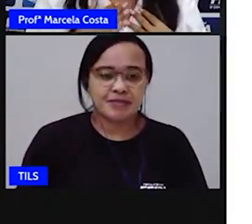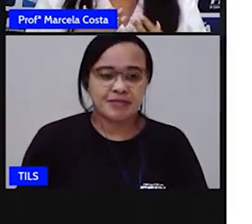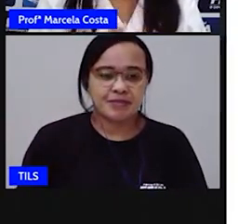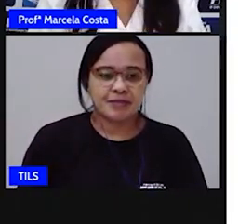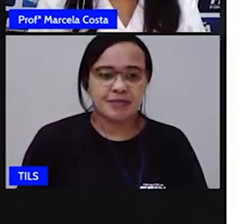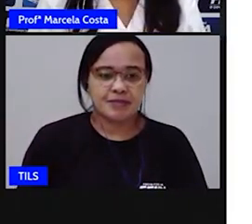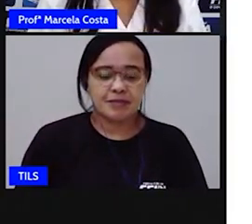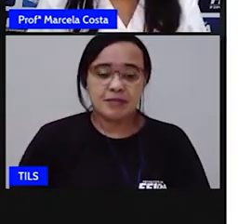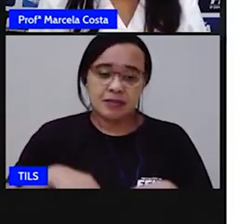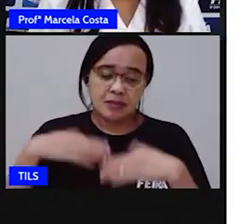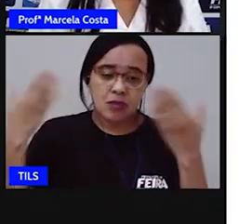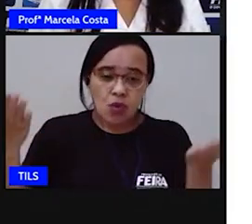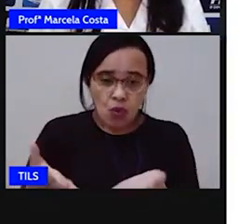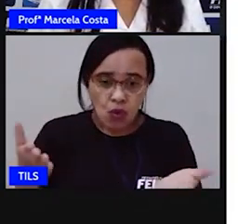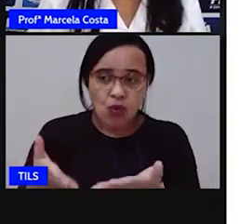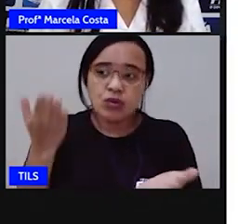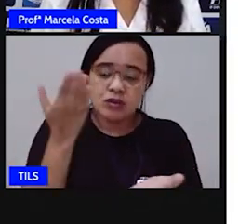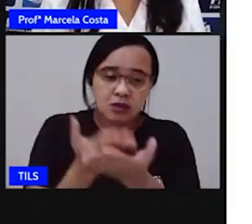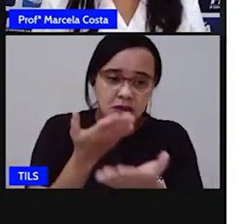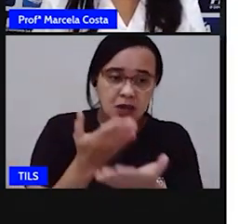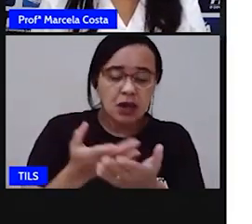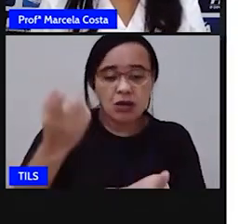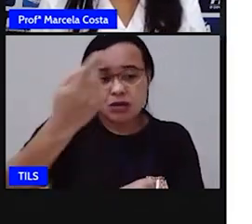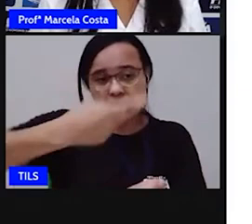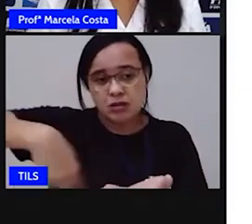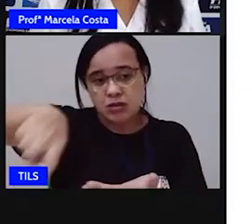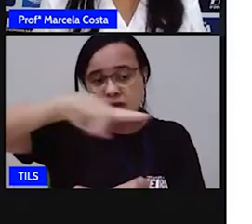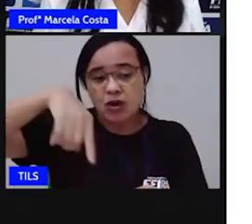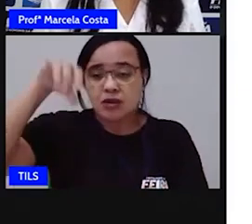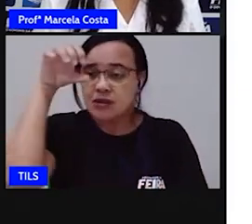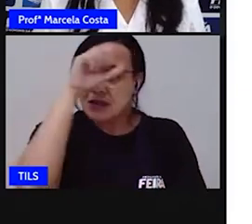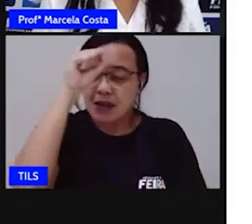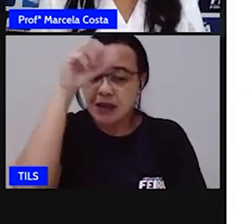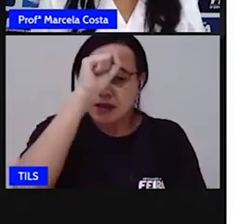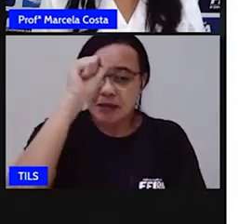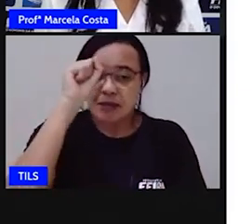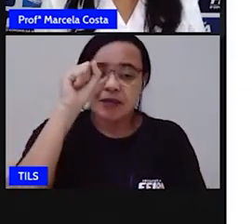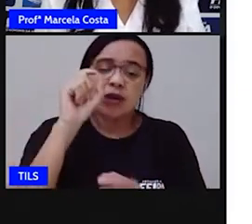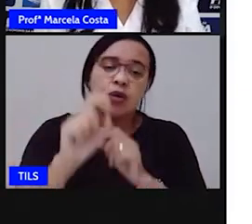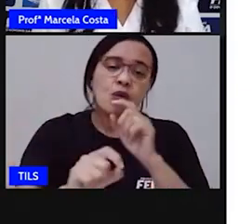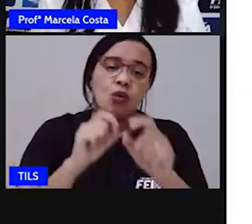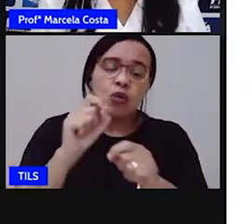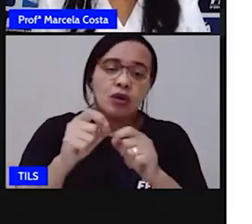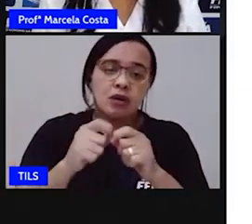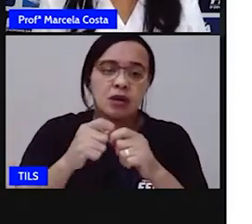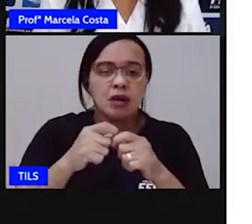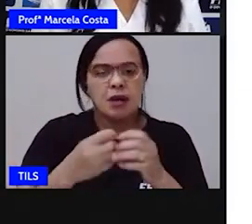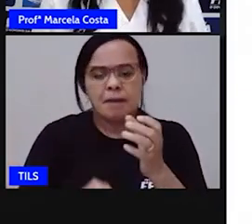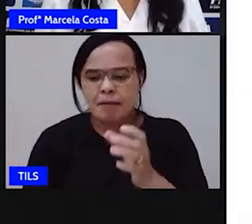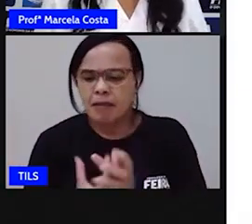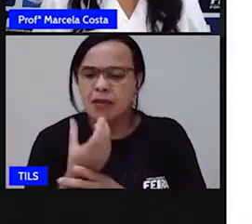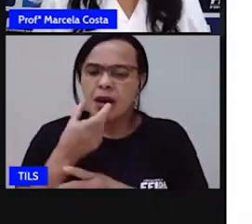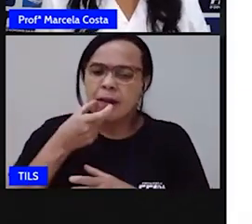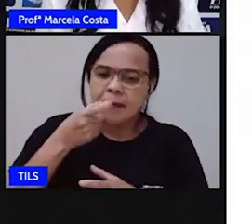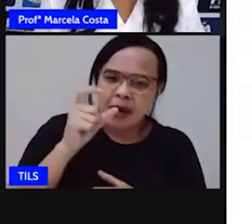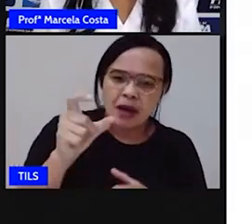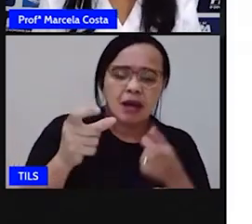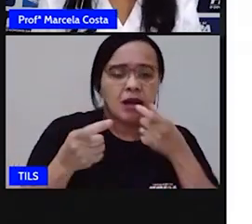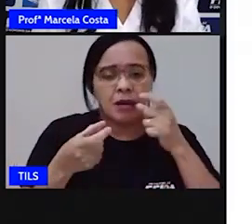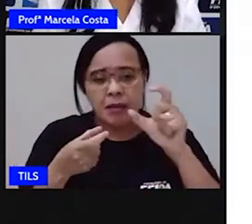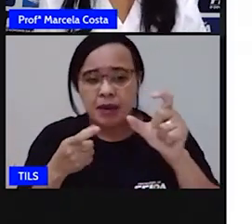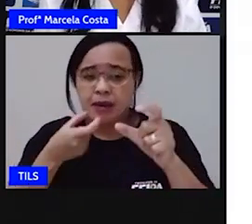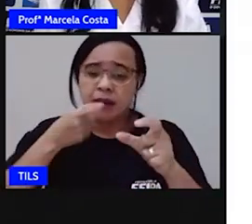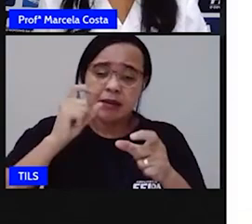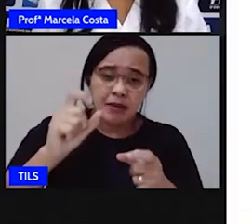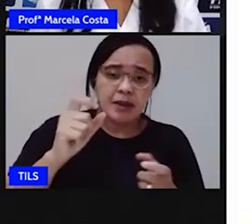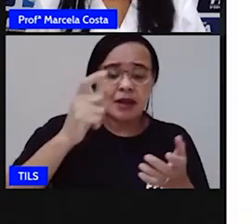Na aula de hoje, a gente aprendeu a formação de algumas palavras. Aprendemos a escrever